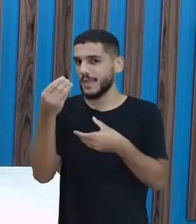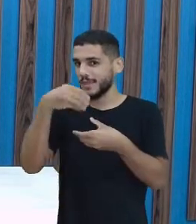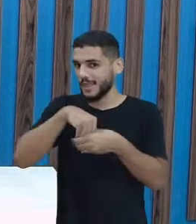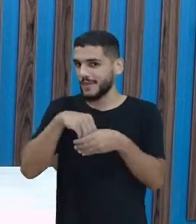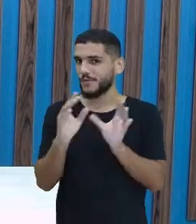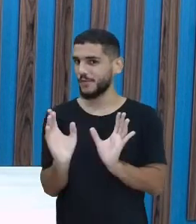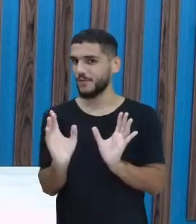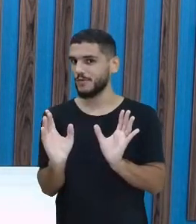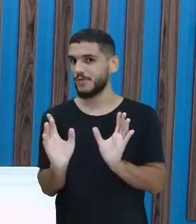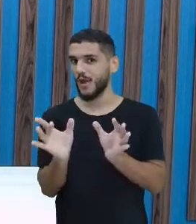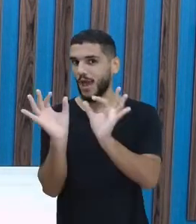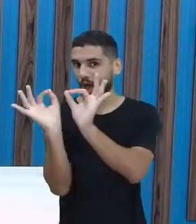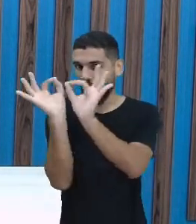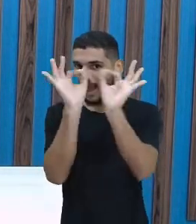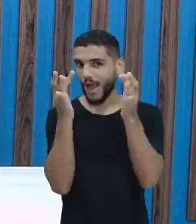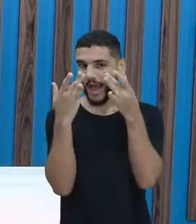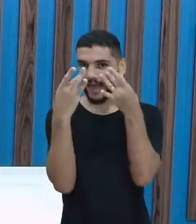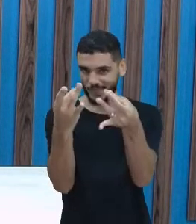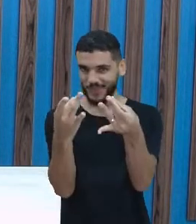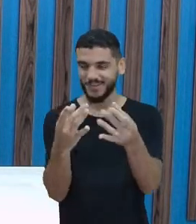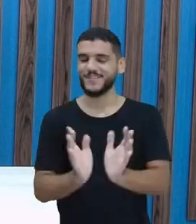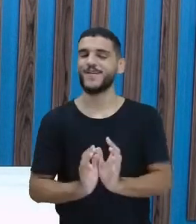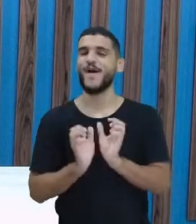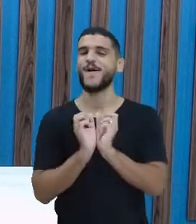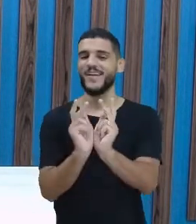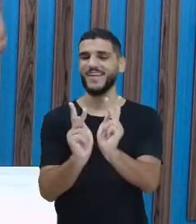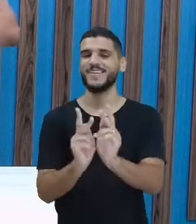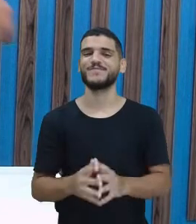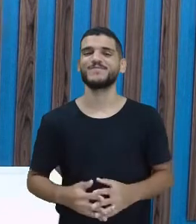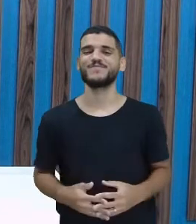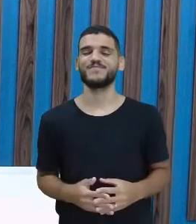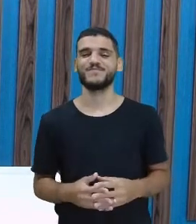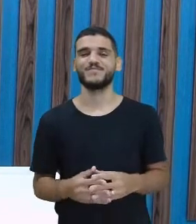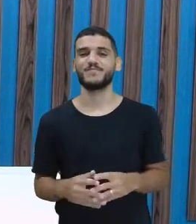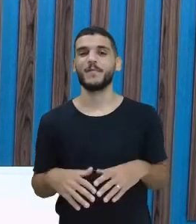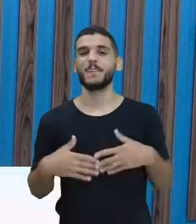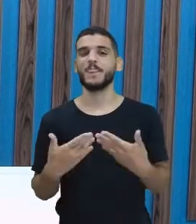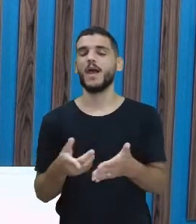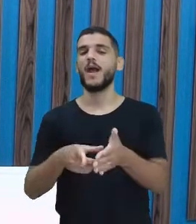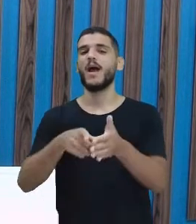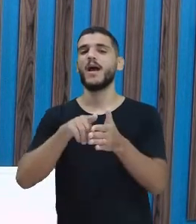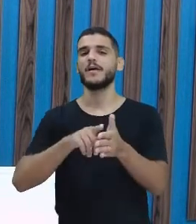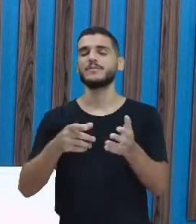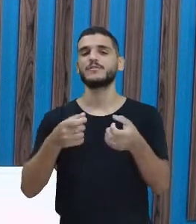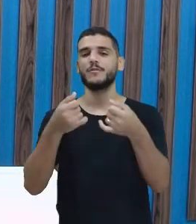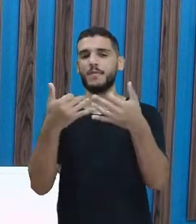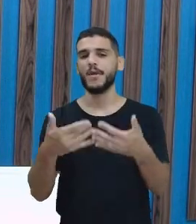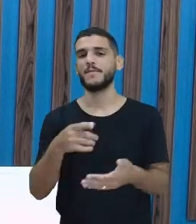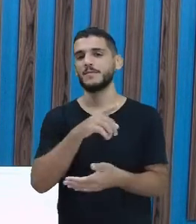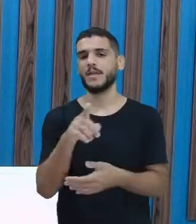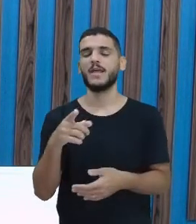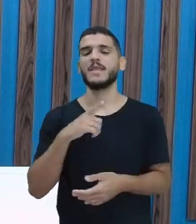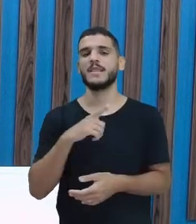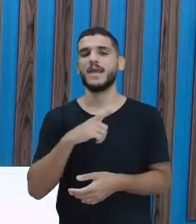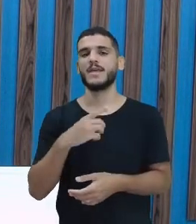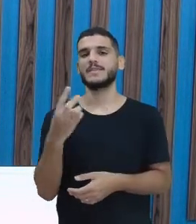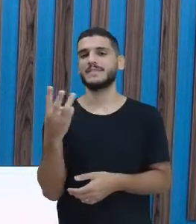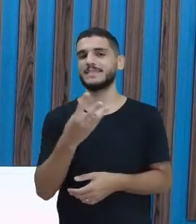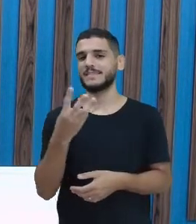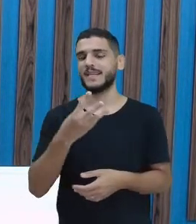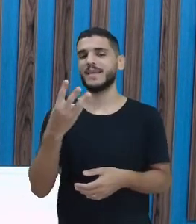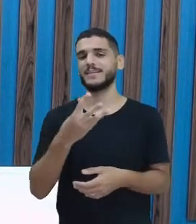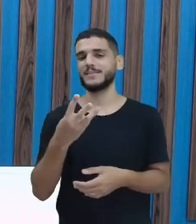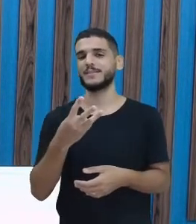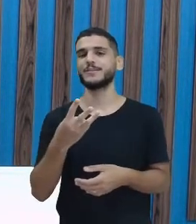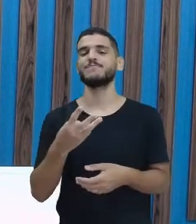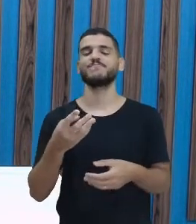fica aí ligadinho na aula para você poder descobrir o que tem dentro dessa lata, certo? Mas antes disso, quero lembrar você que existem três formas de assistir